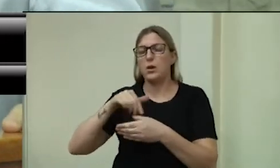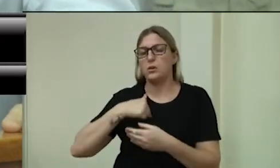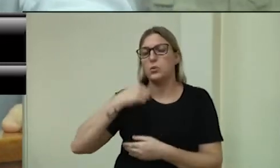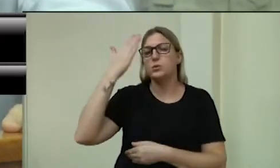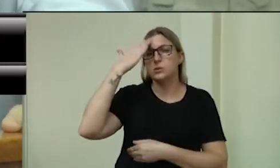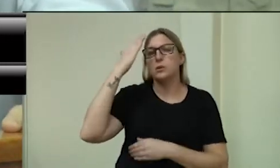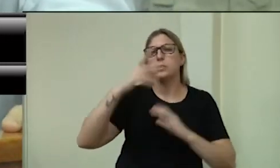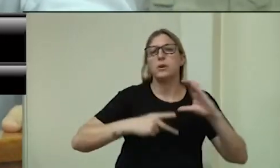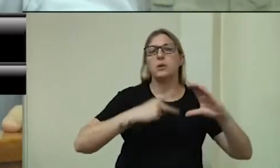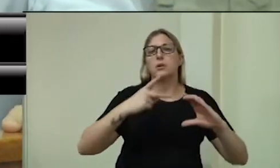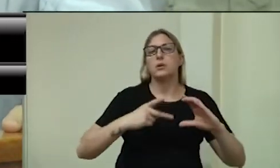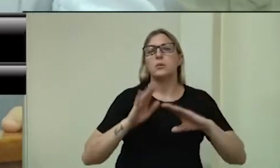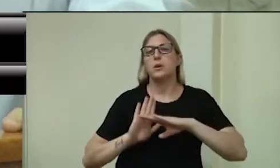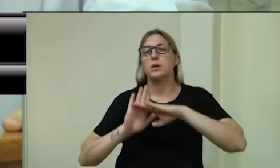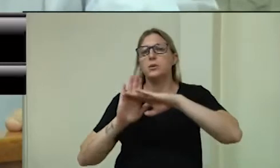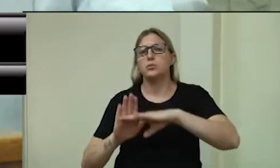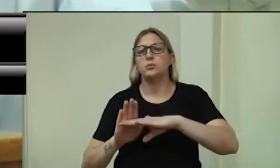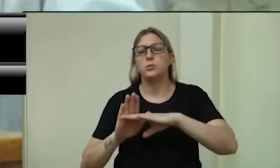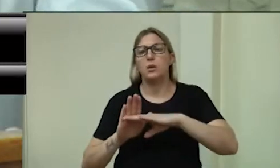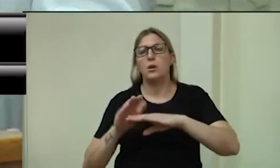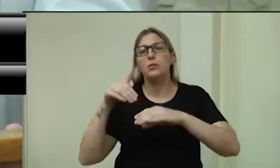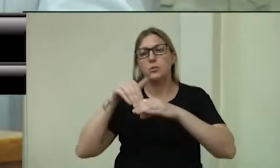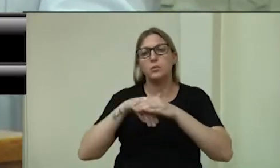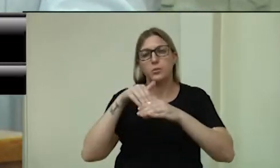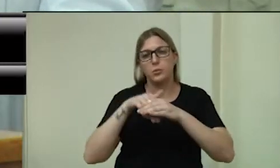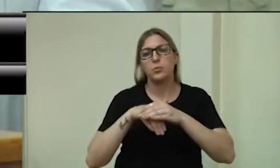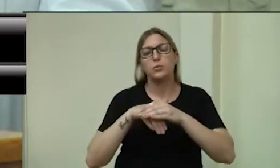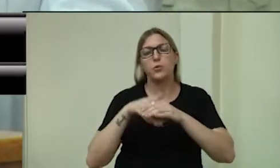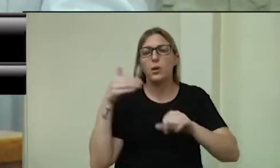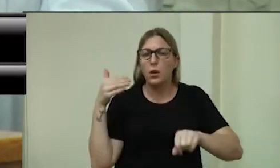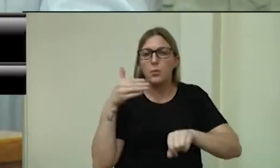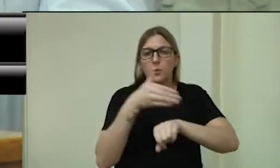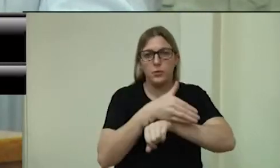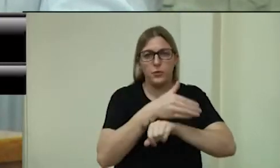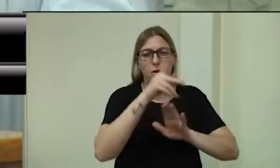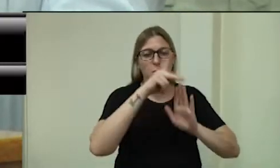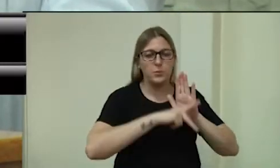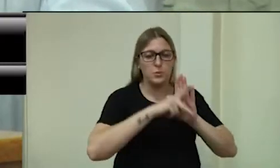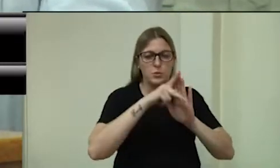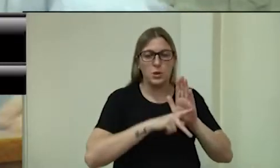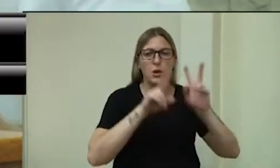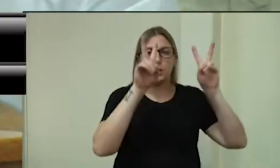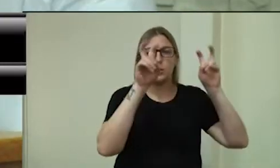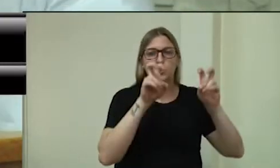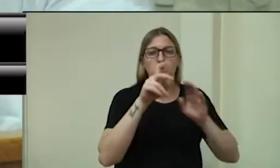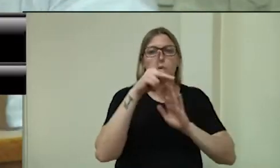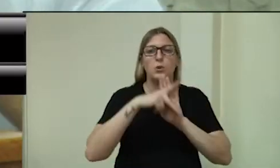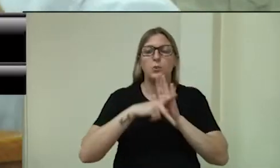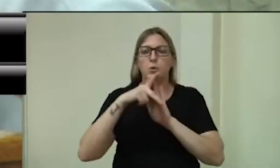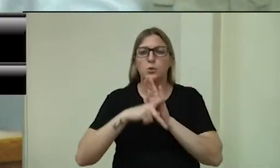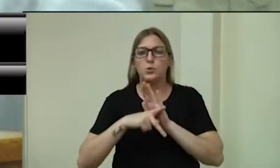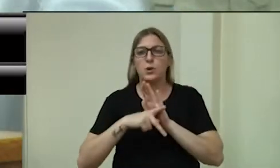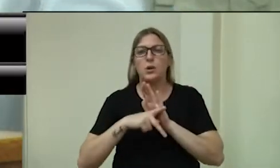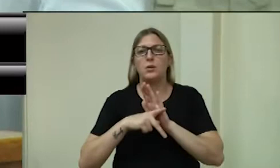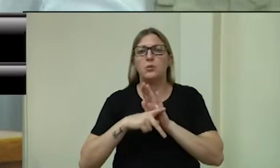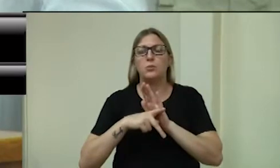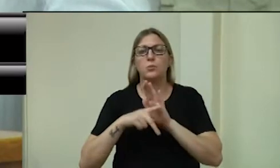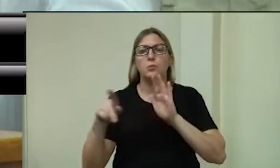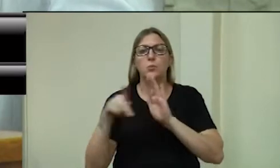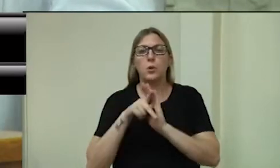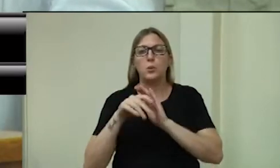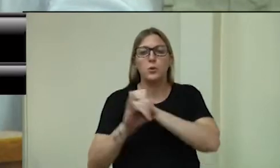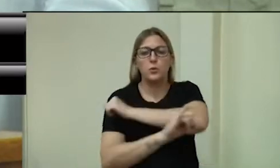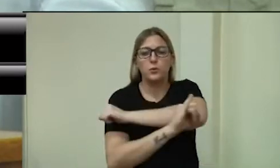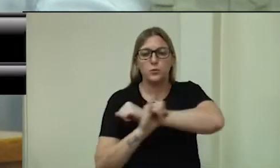vem em benefício ao clube. E, por fim, falar do projeto que trata ali do financiamento da infraestrutura do novo distrito industrial,